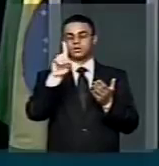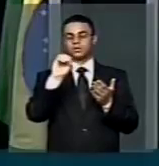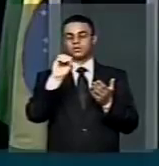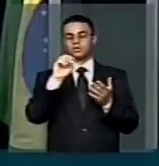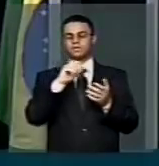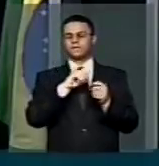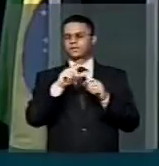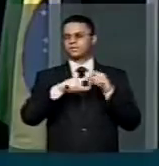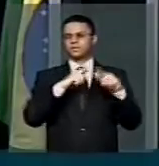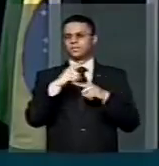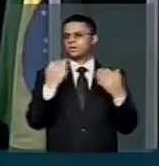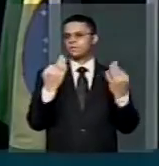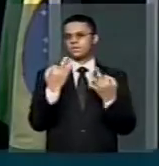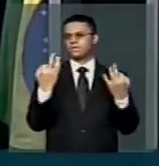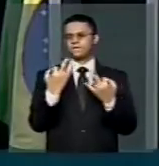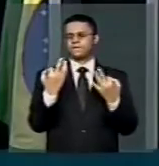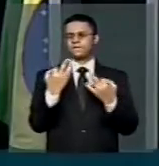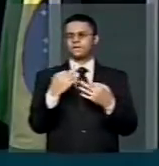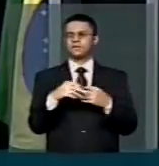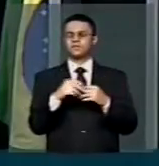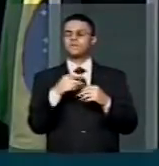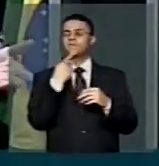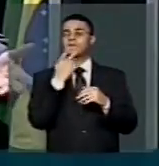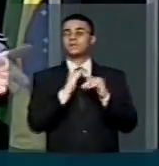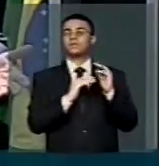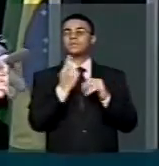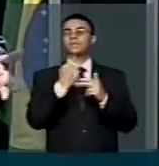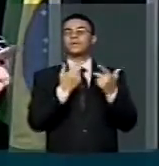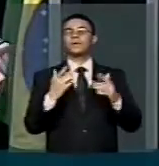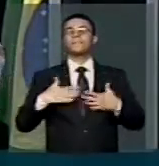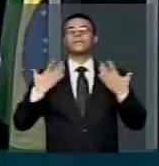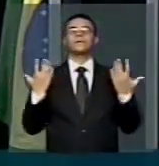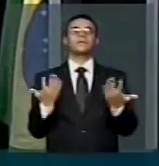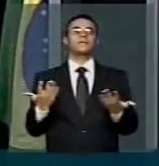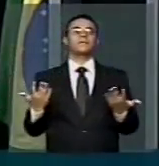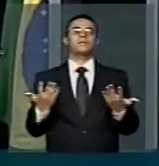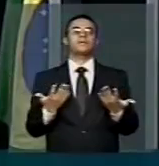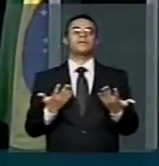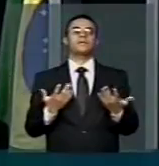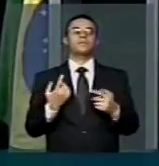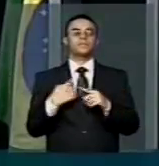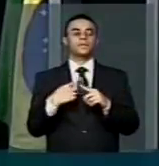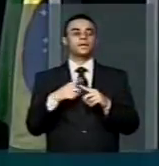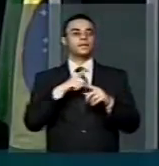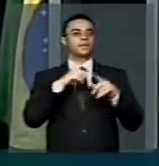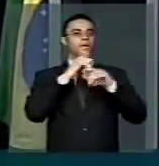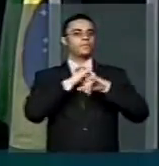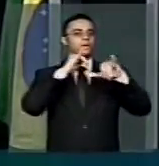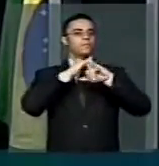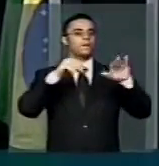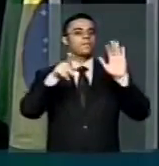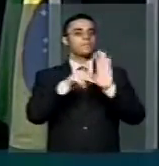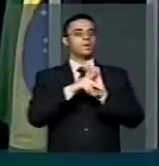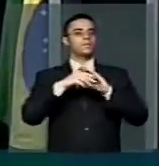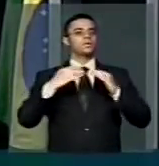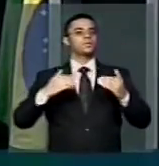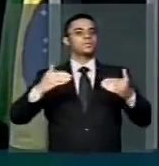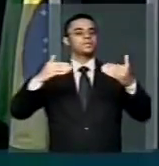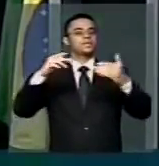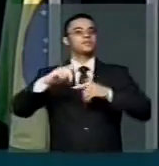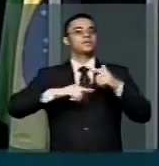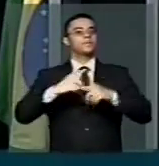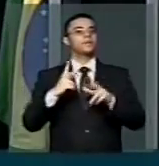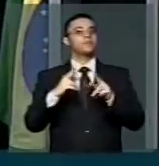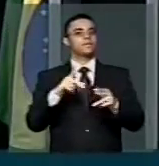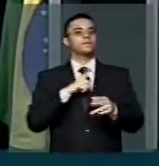que fez um trabalho belíssimo, levantando algo surpreendente. Havia uma campanha afronta no Ministério do Trabalho, como faz